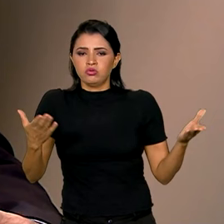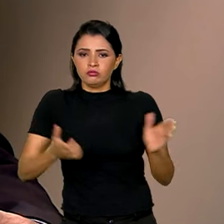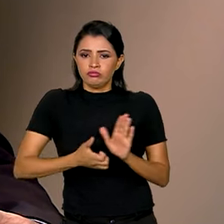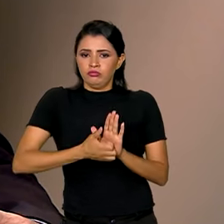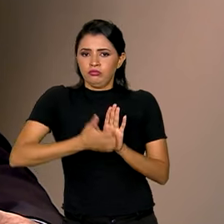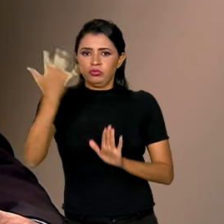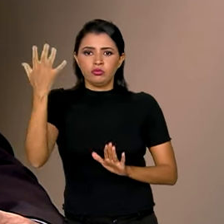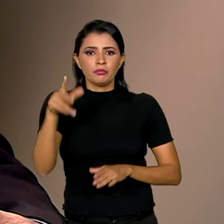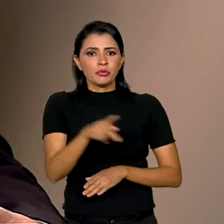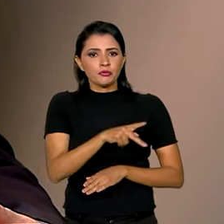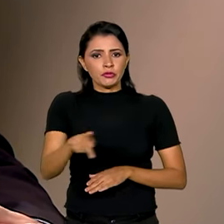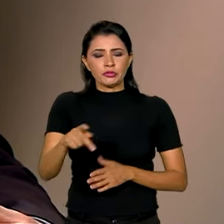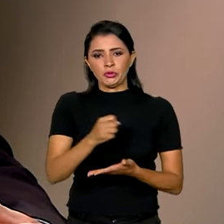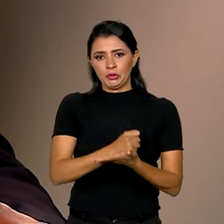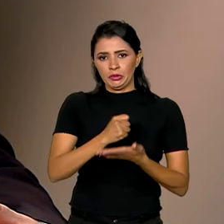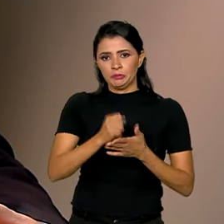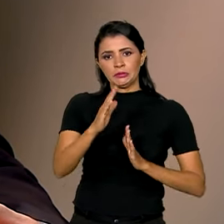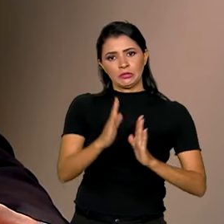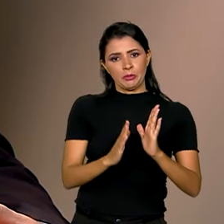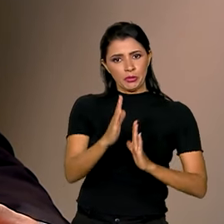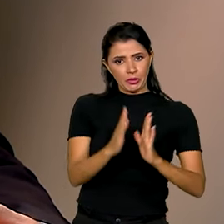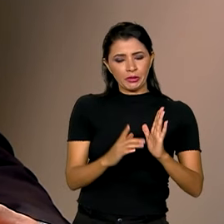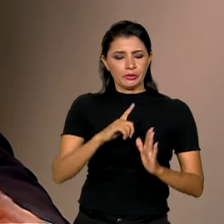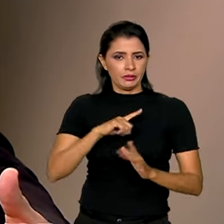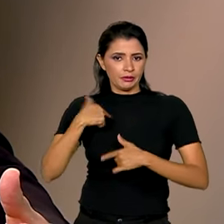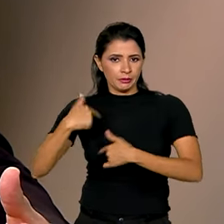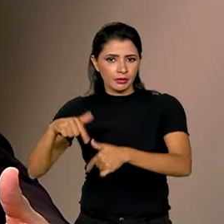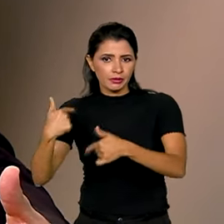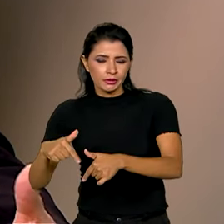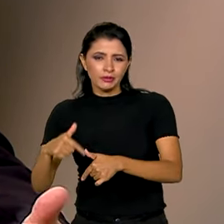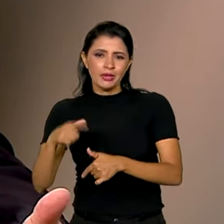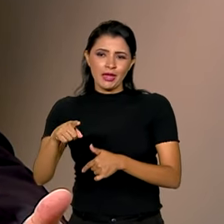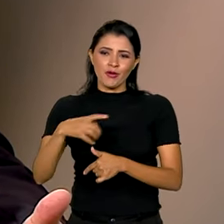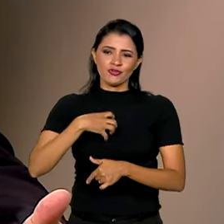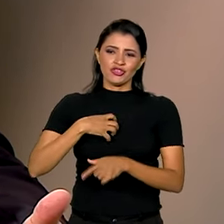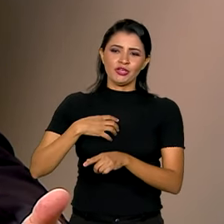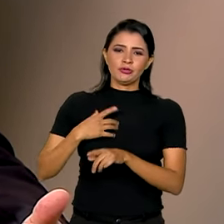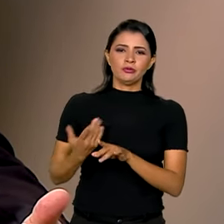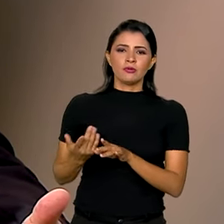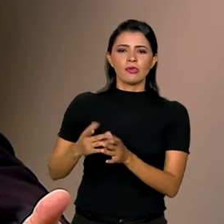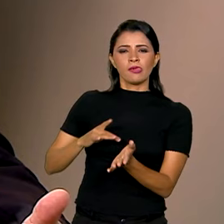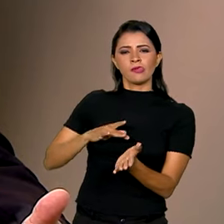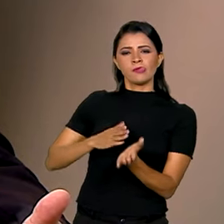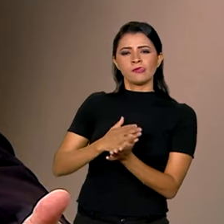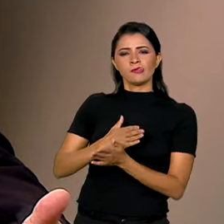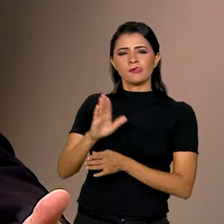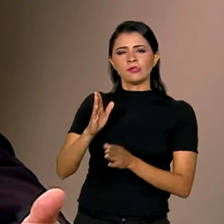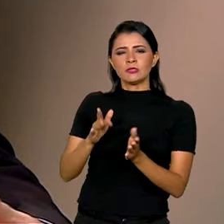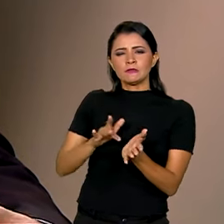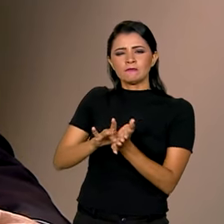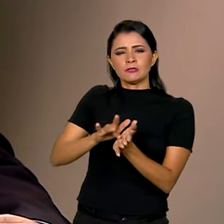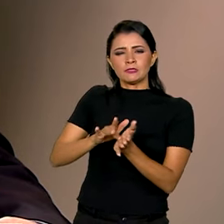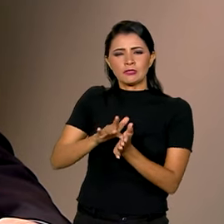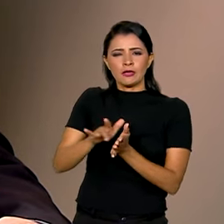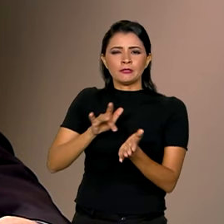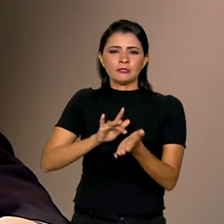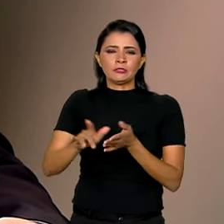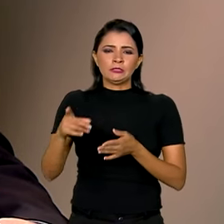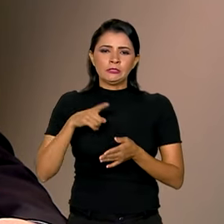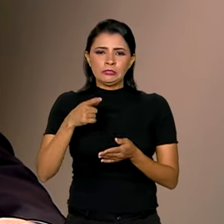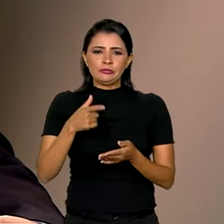tá? Que é uma forma disfarçada de desprofissionalização, né? Sim.